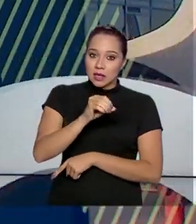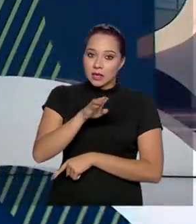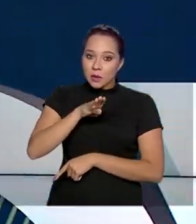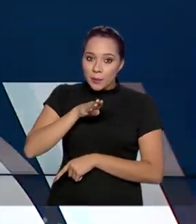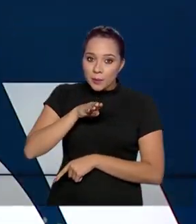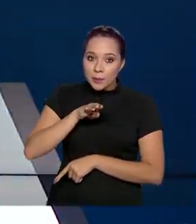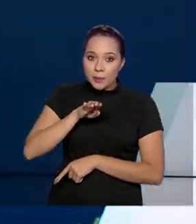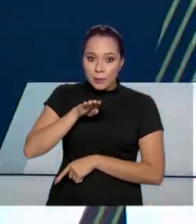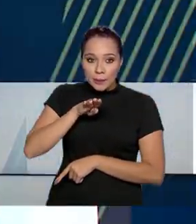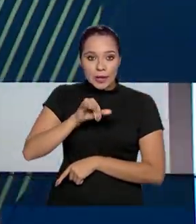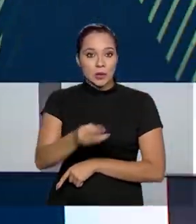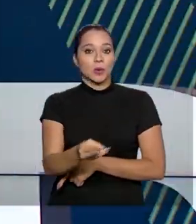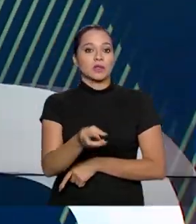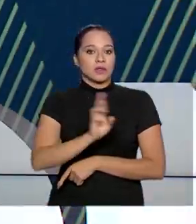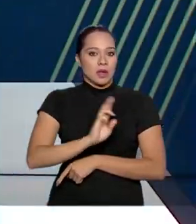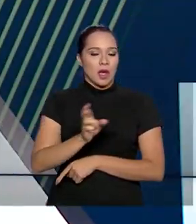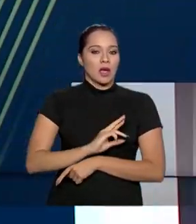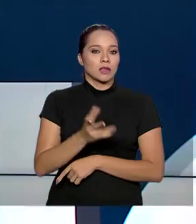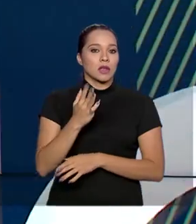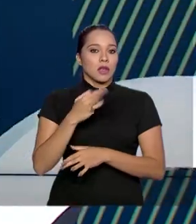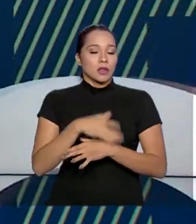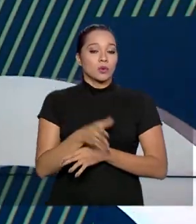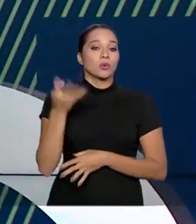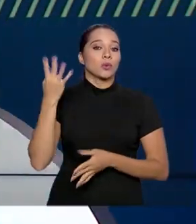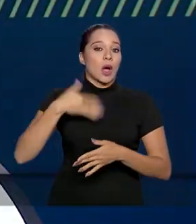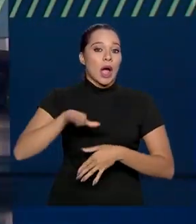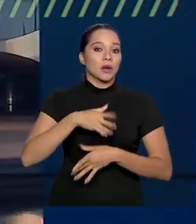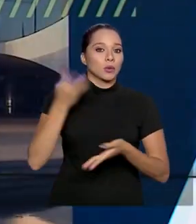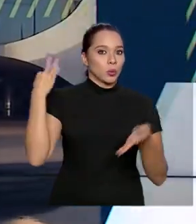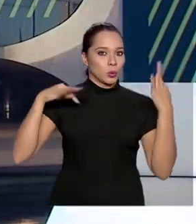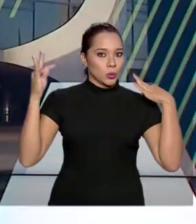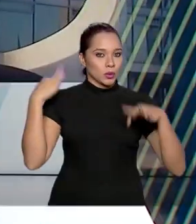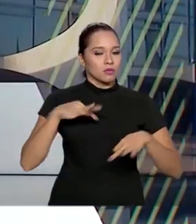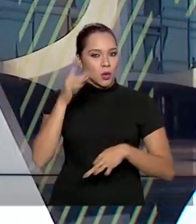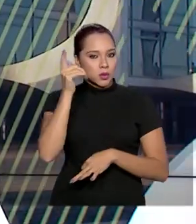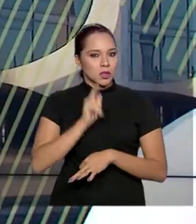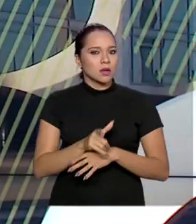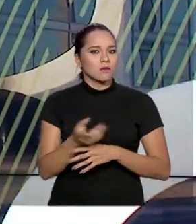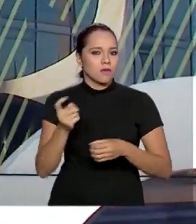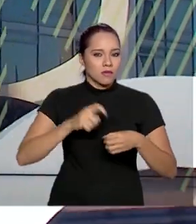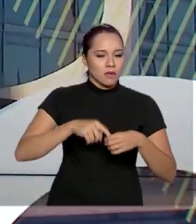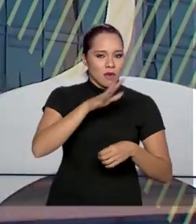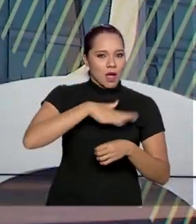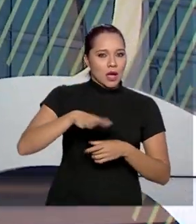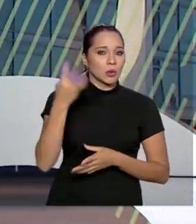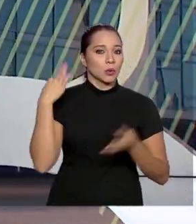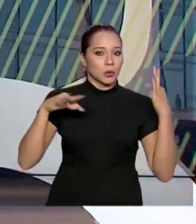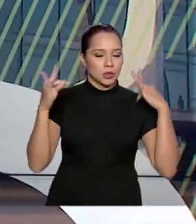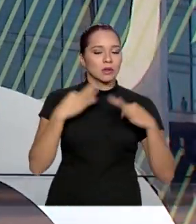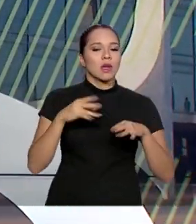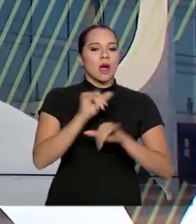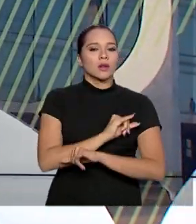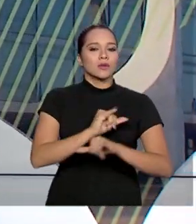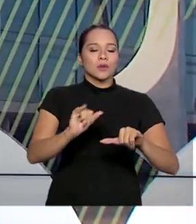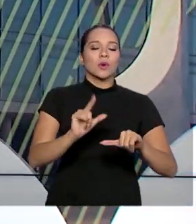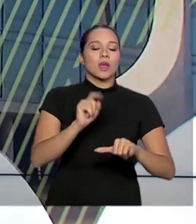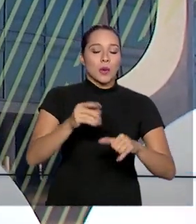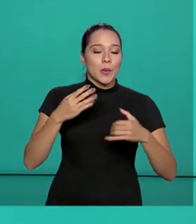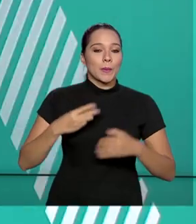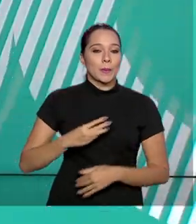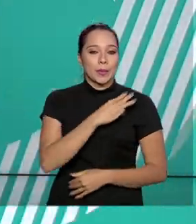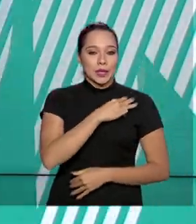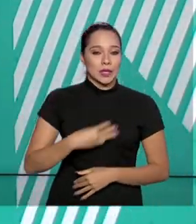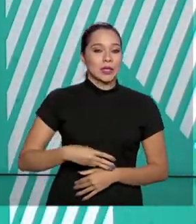reais do Fundo Geral de Turismo para a recuperação dos estabelecimentos turísticos. O anúncio foi feito pelo ministro do Turismo,